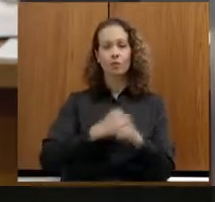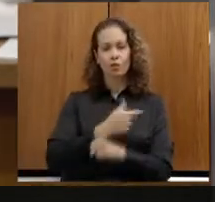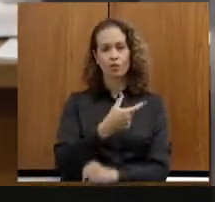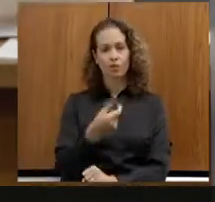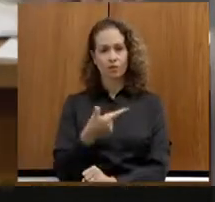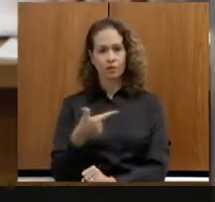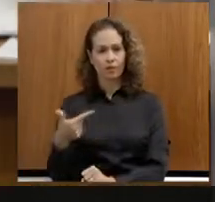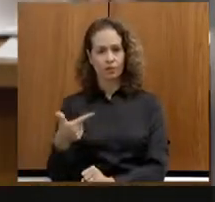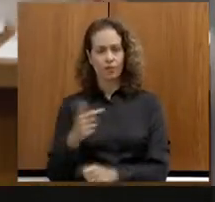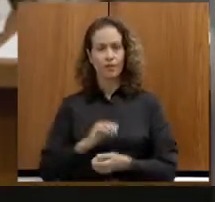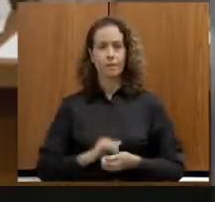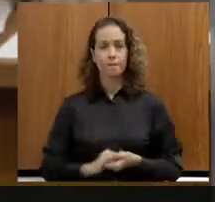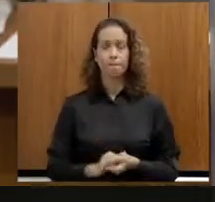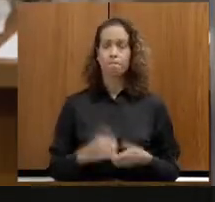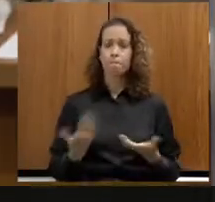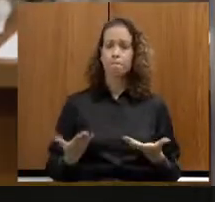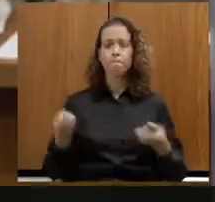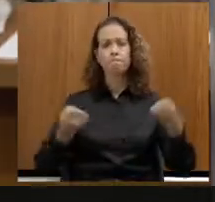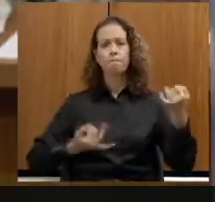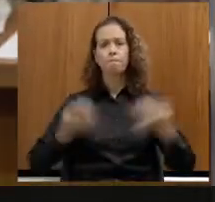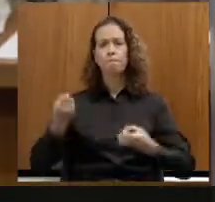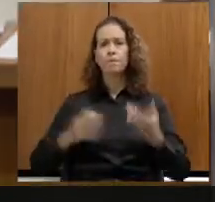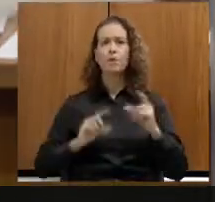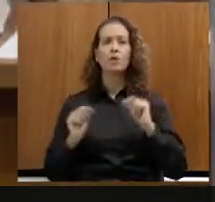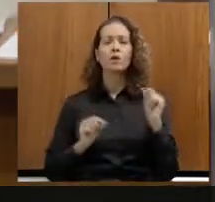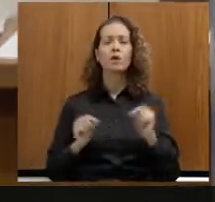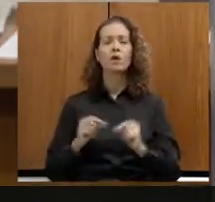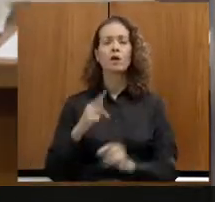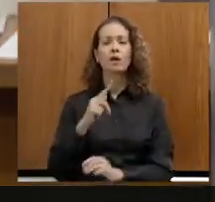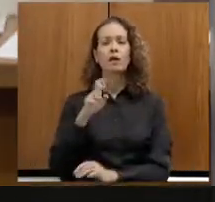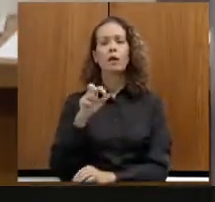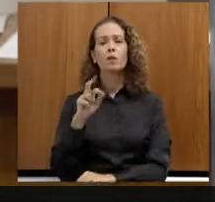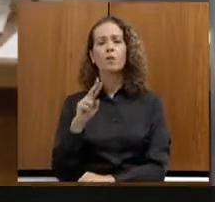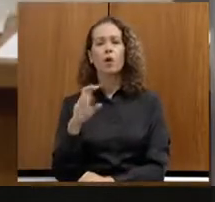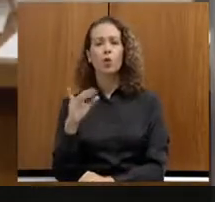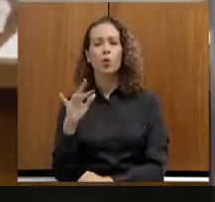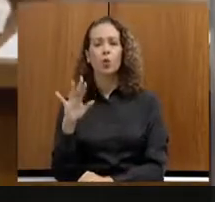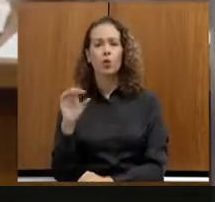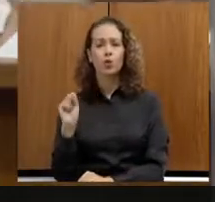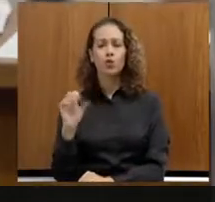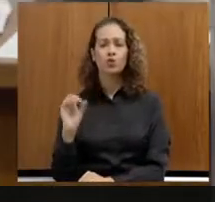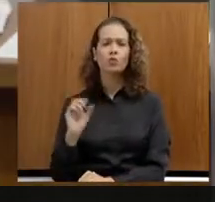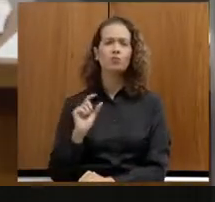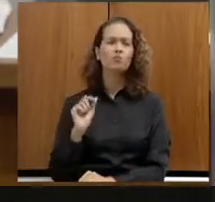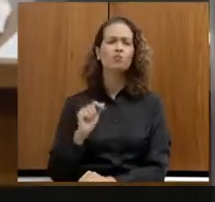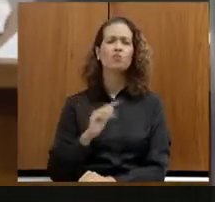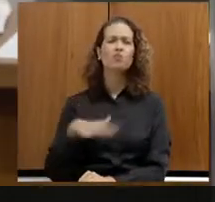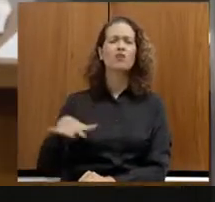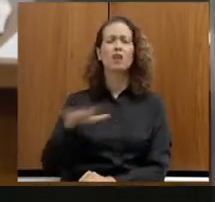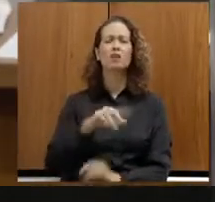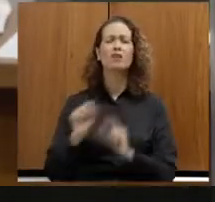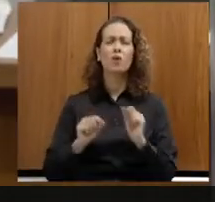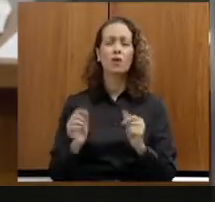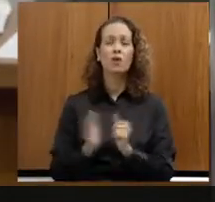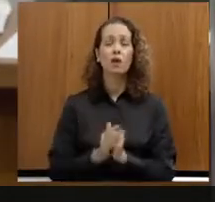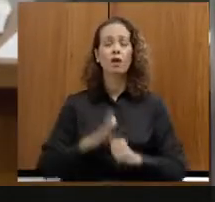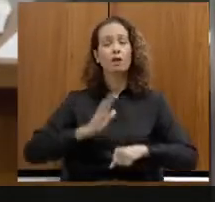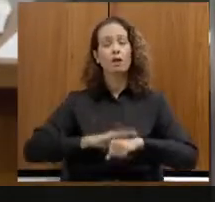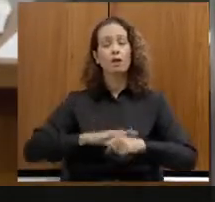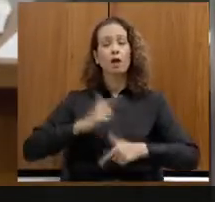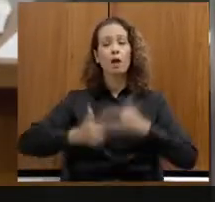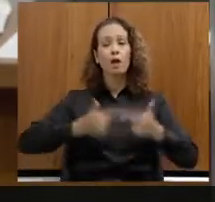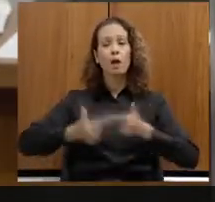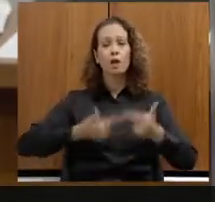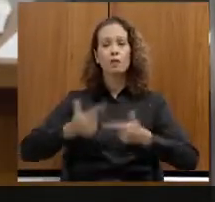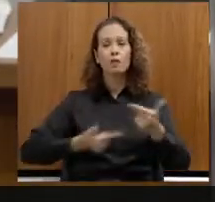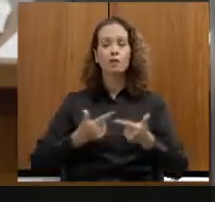Então, queria dar uma noção do que é esse Percursos Gerais, que esse Percursos Gerais são um conjunto de ações voltados para 73